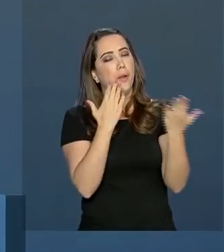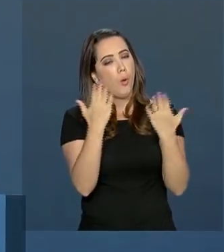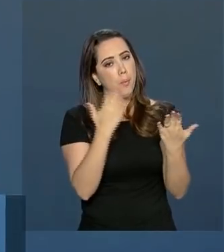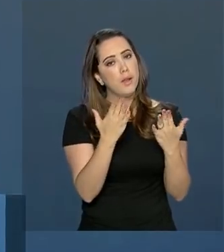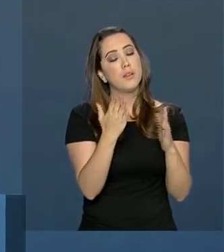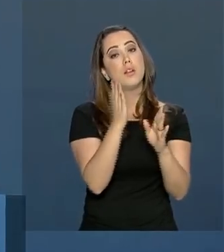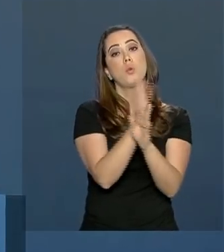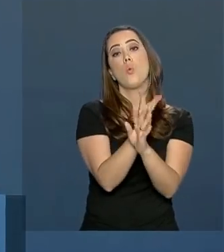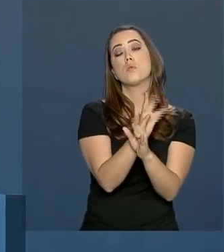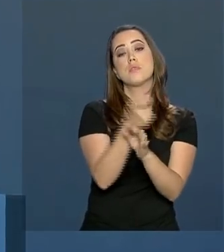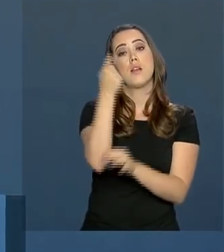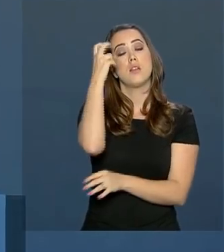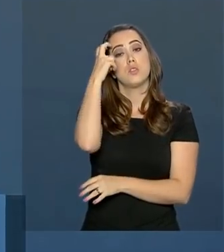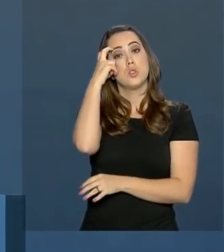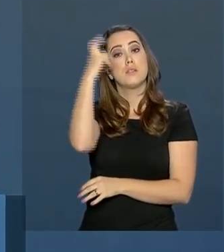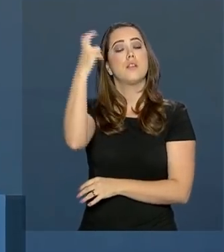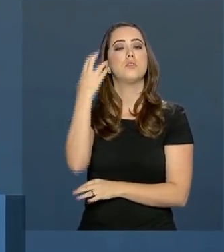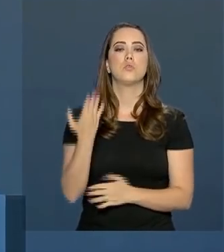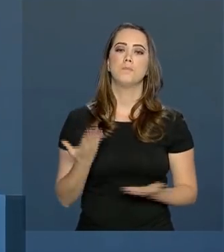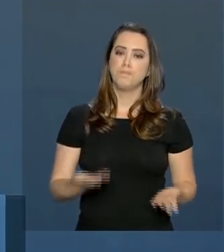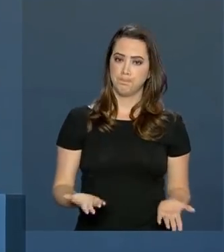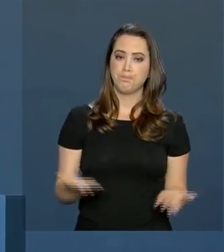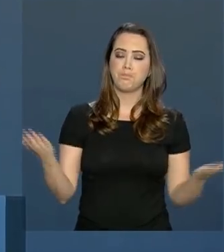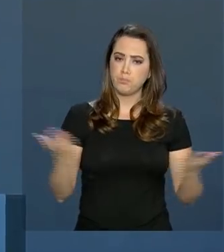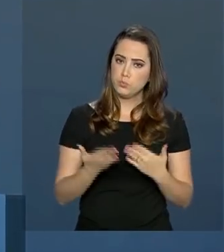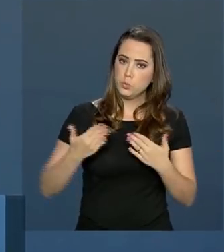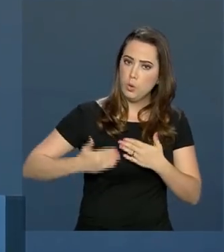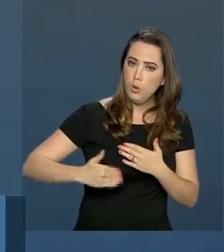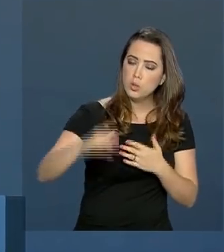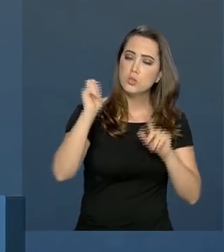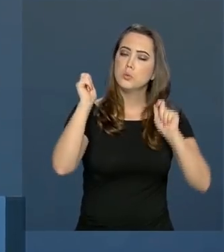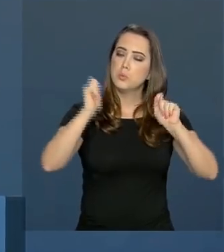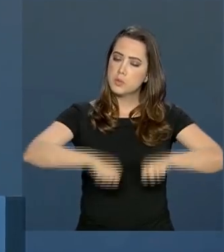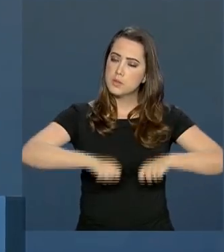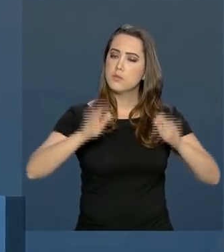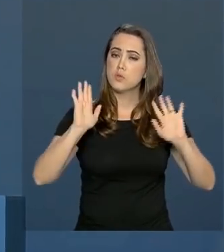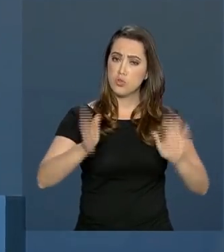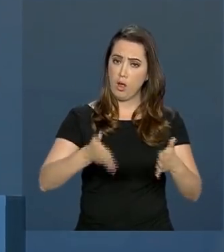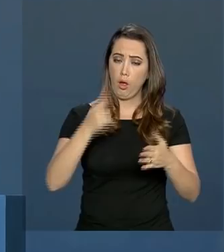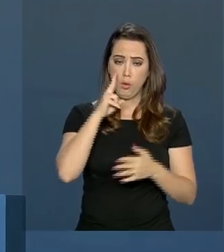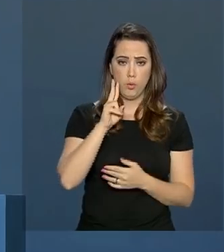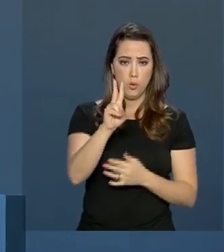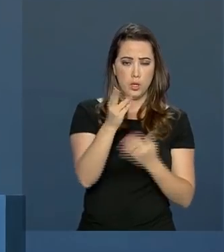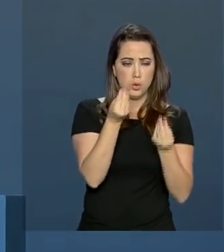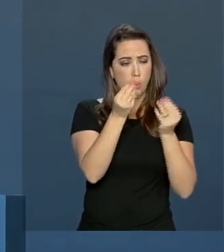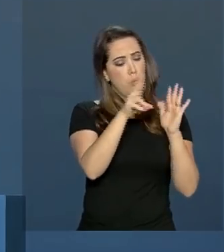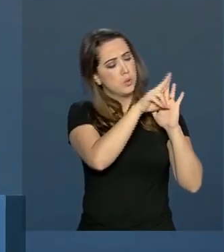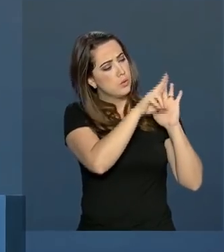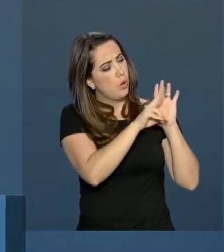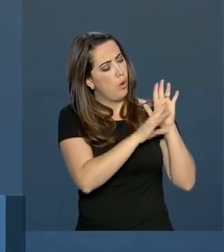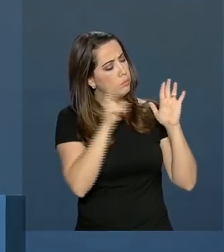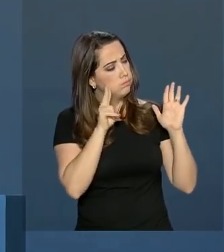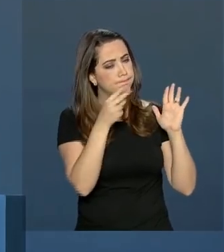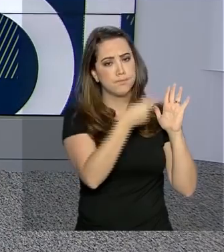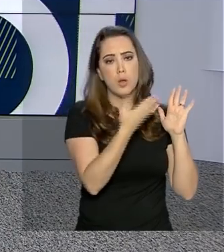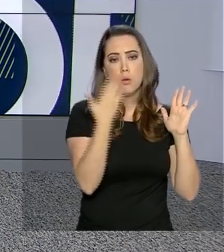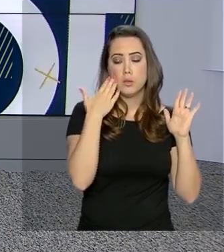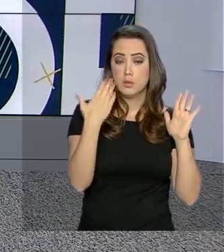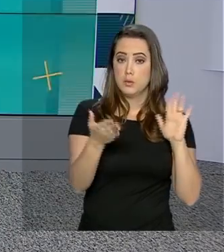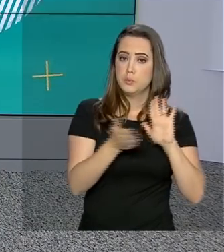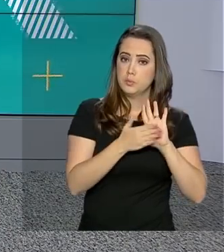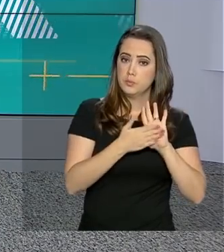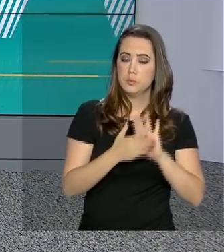pauta que está muito em voga. Então, a partir de hoje, já é possível, olhando a instrução, apresentar essas propostas.